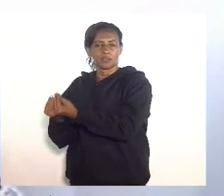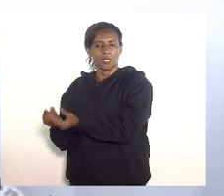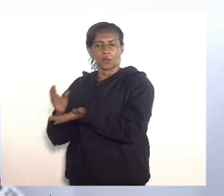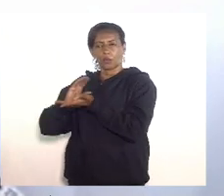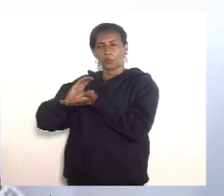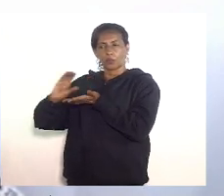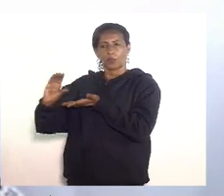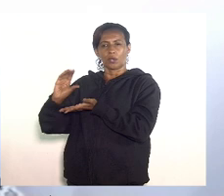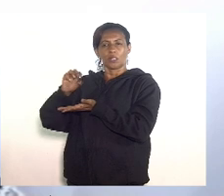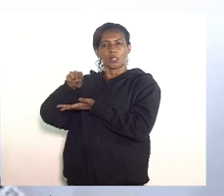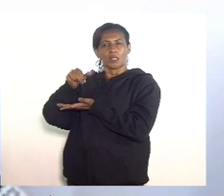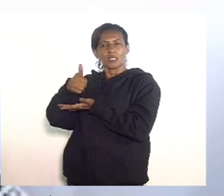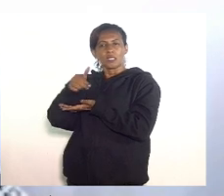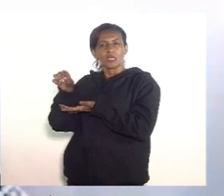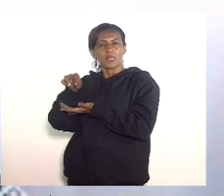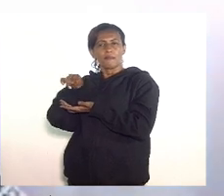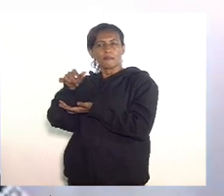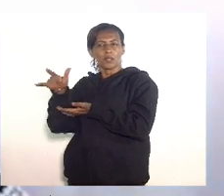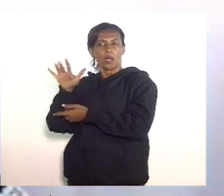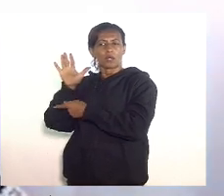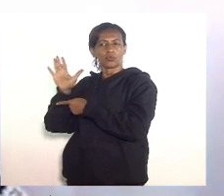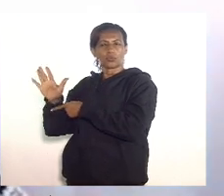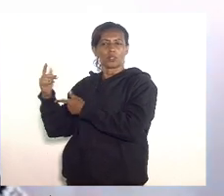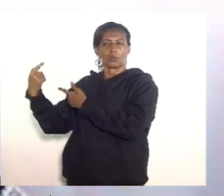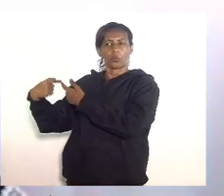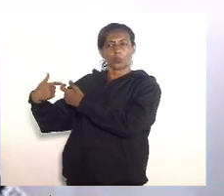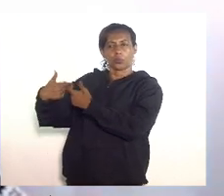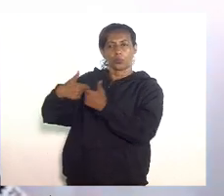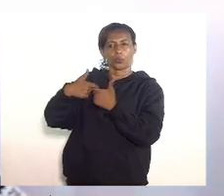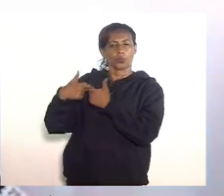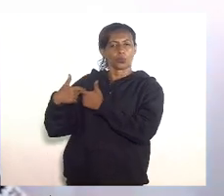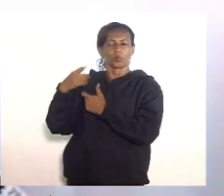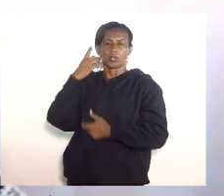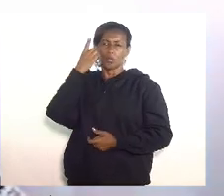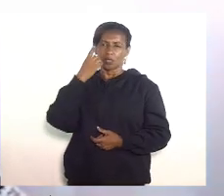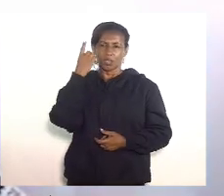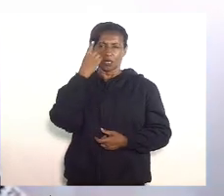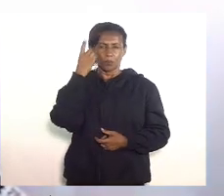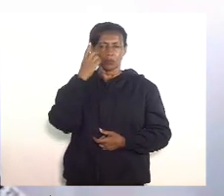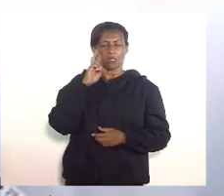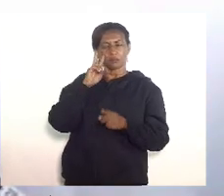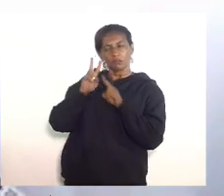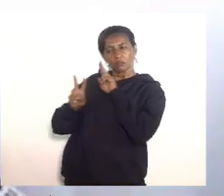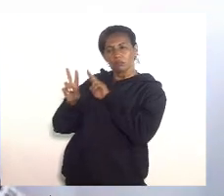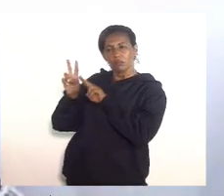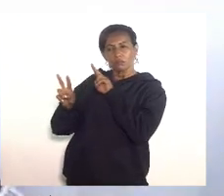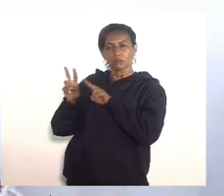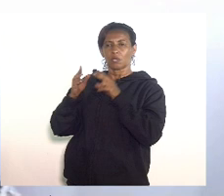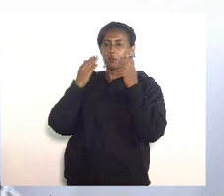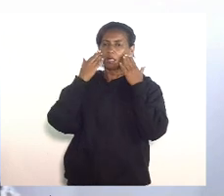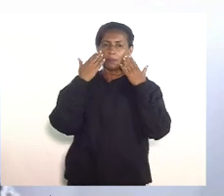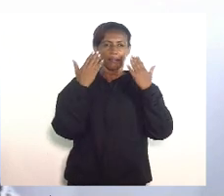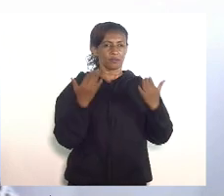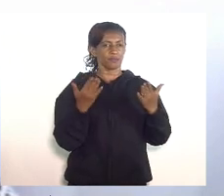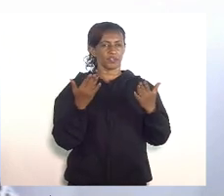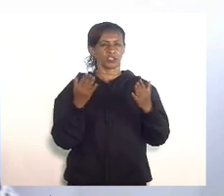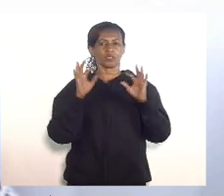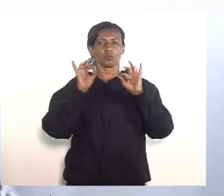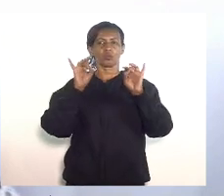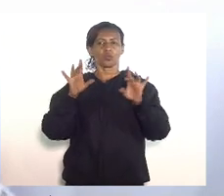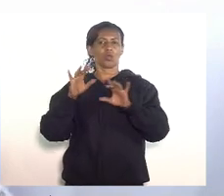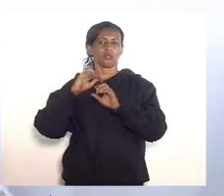de 100 milhões para os municípios e vários deputados com certeza estão acompanhando a manifestação não só da